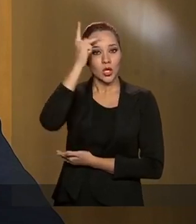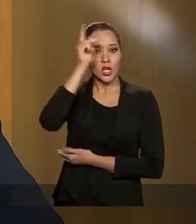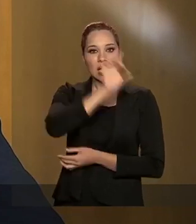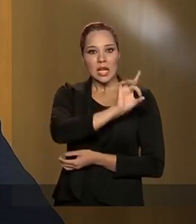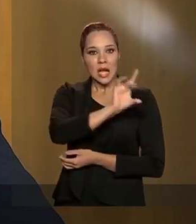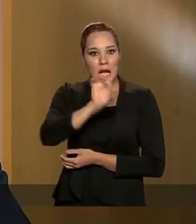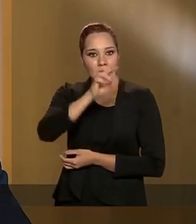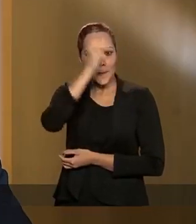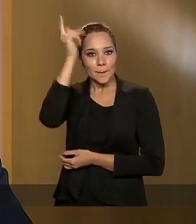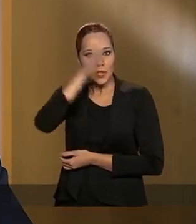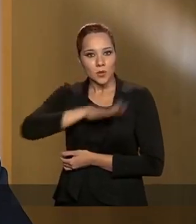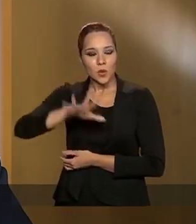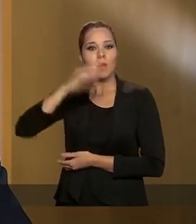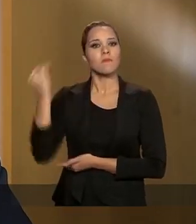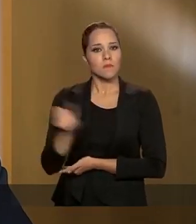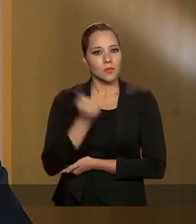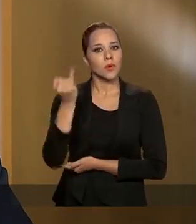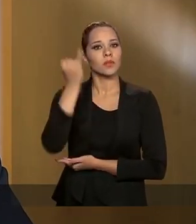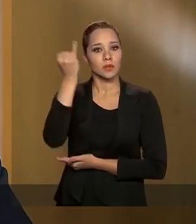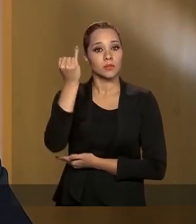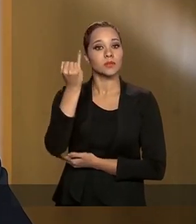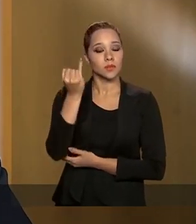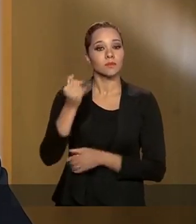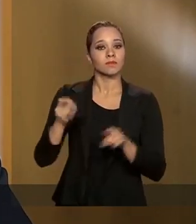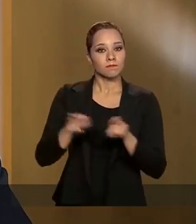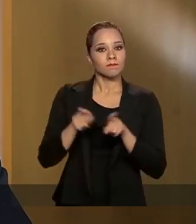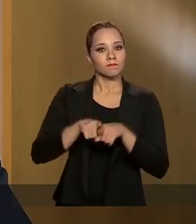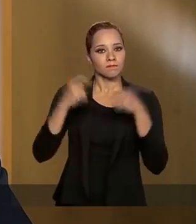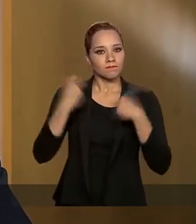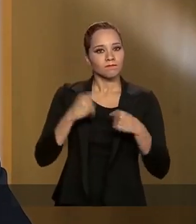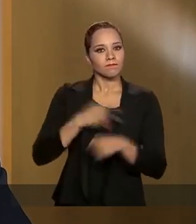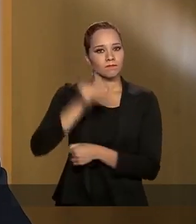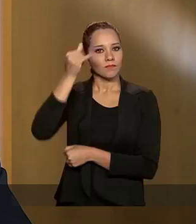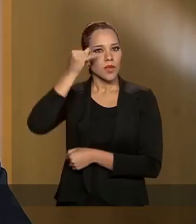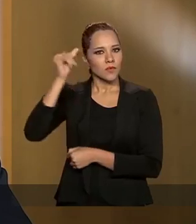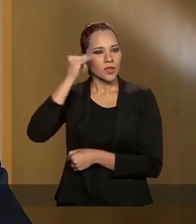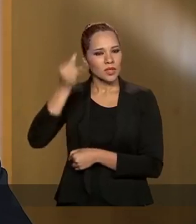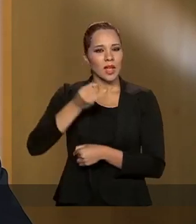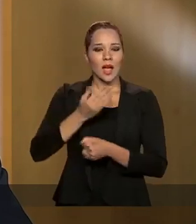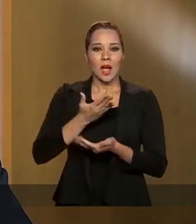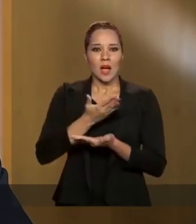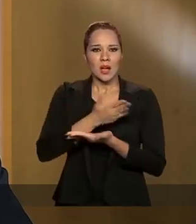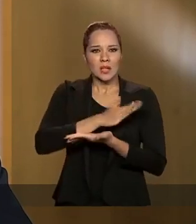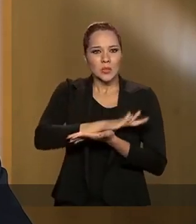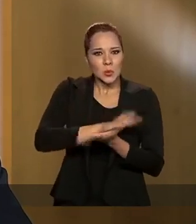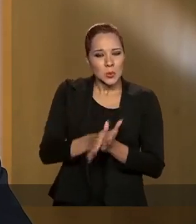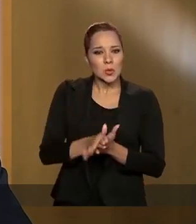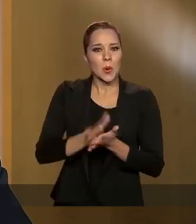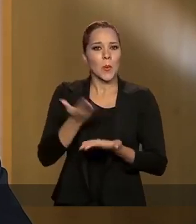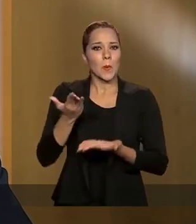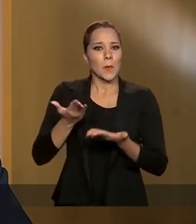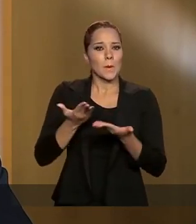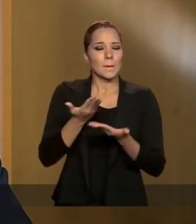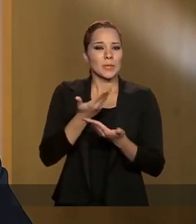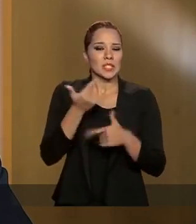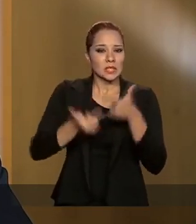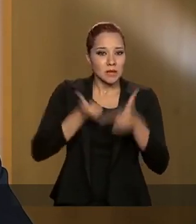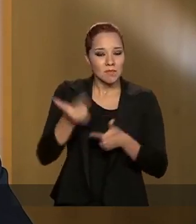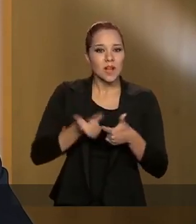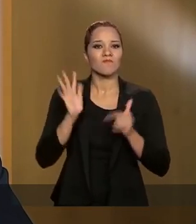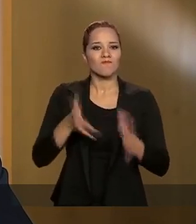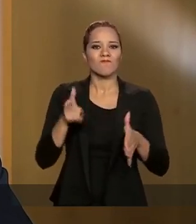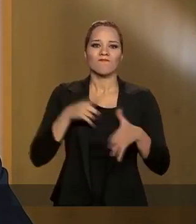indivíduo importa. Ao mesmo tempo, devemos evitar a destruição de empregos, que já vem trazendo muito